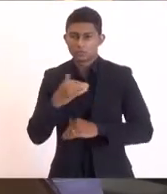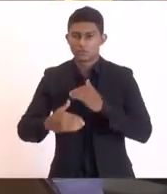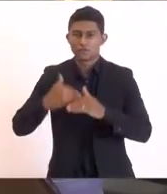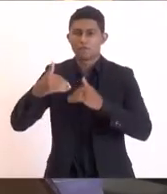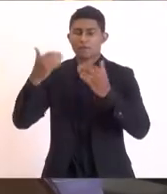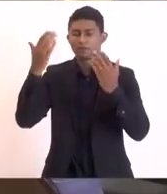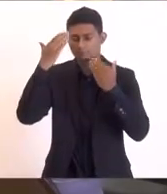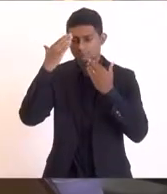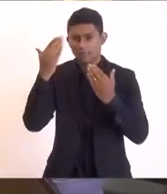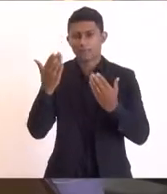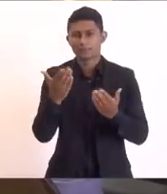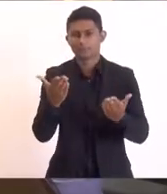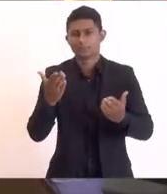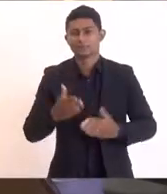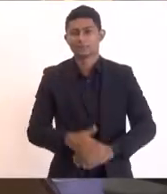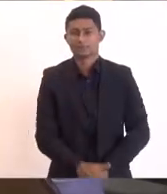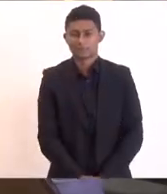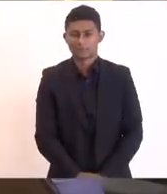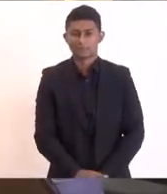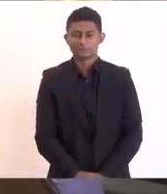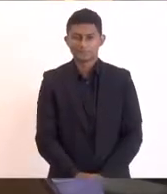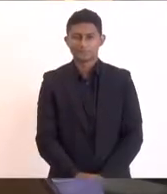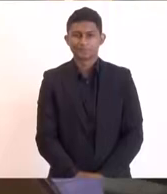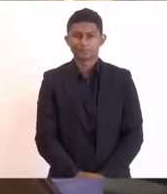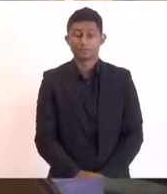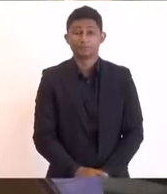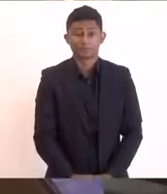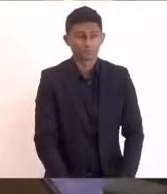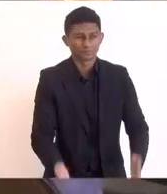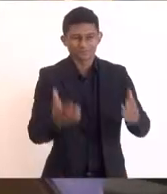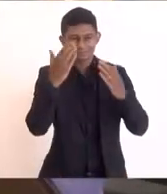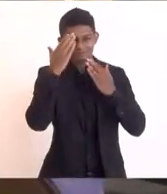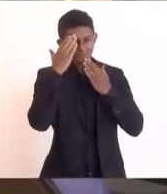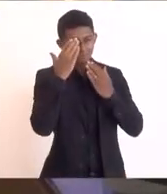Parabéns, obrigado, presidente. Obrigado, Fabiano.